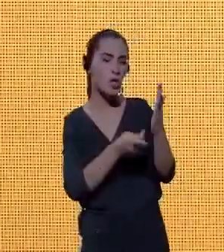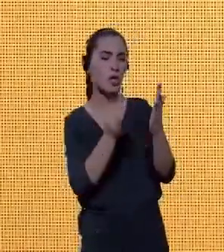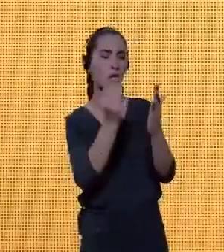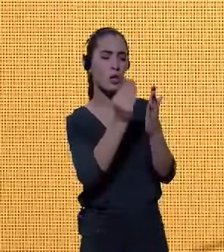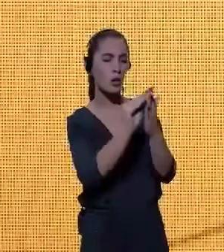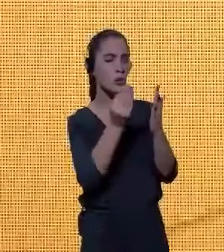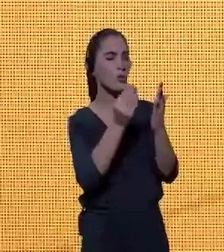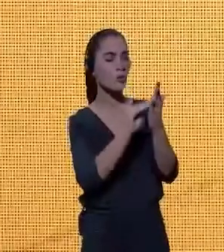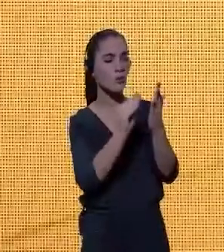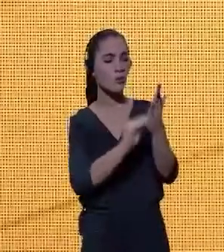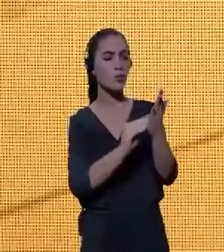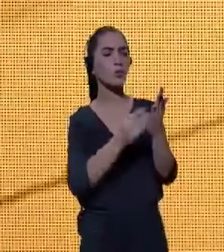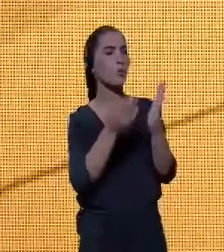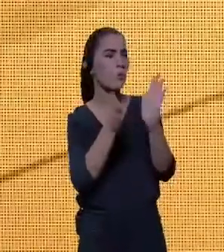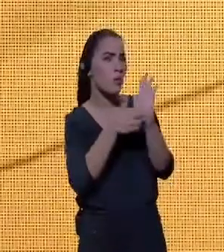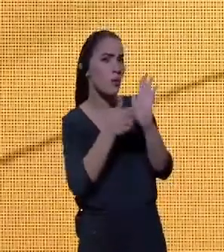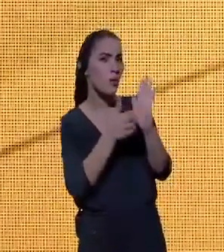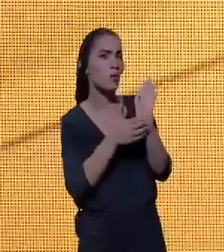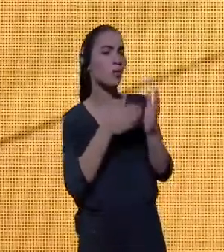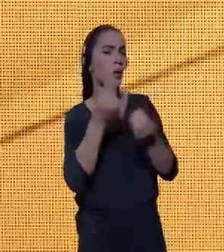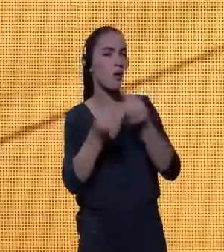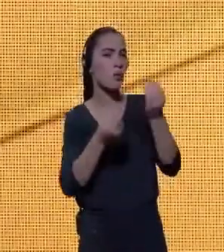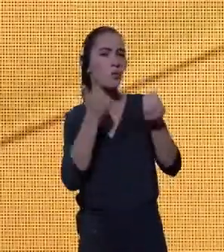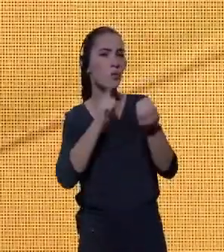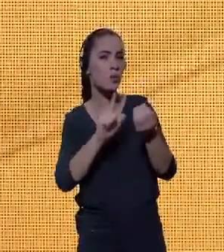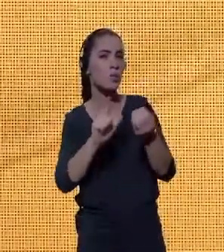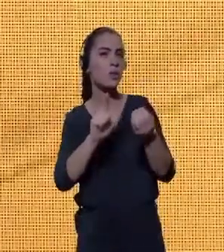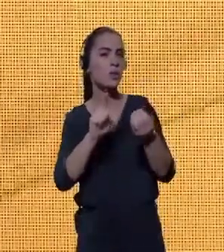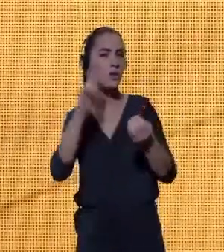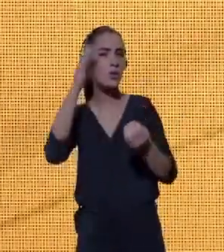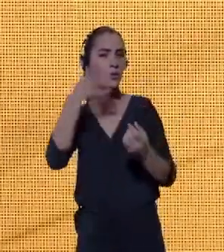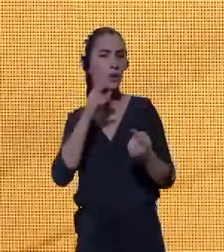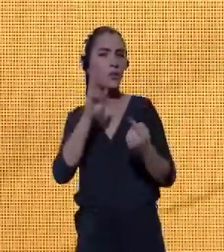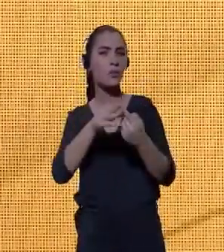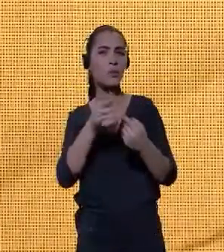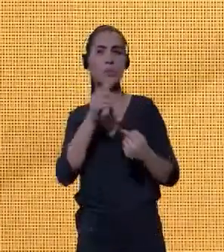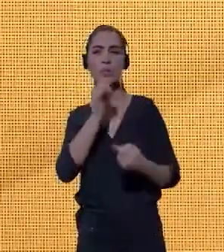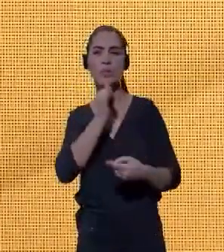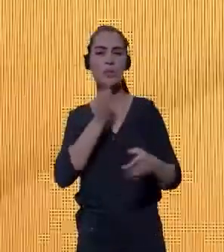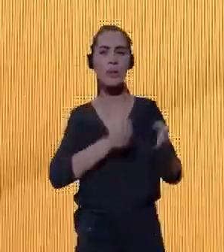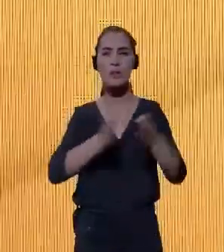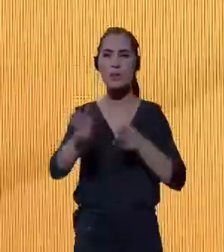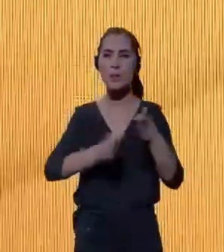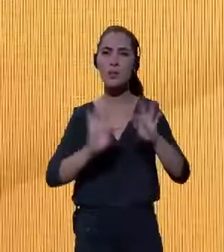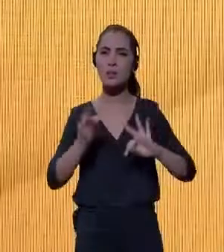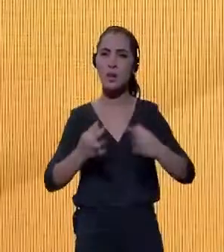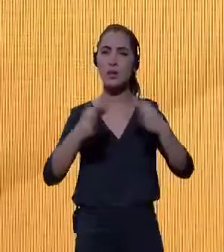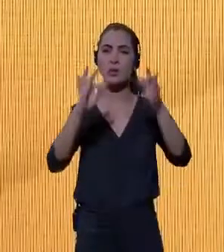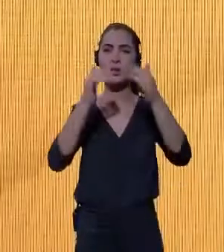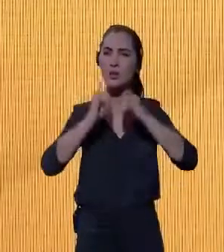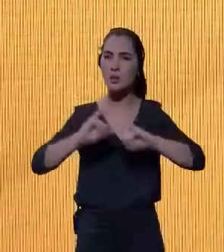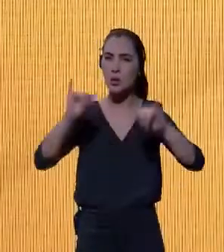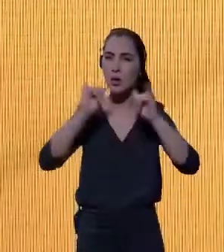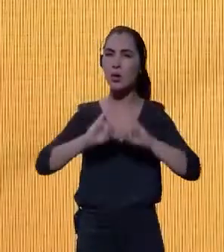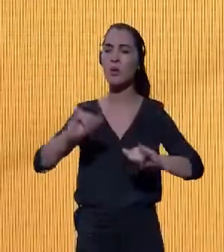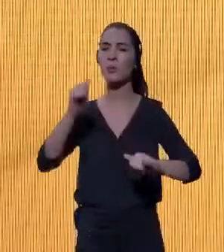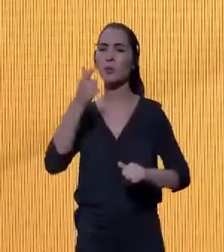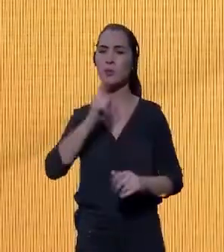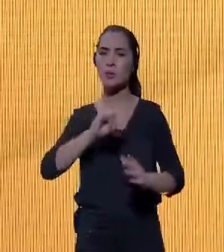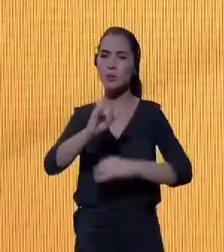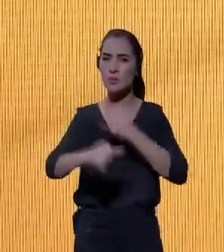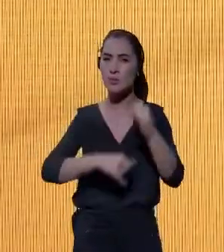propostas para o alcance dessa missão, como, por exemplo, o acesso às tecnologias de informação para a digitalização